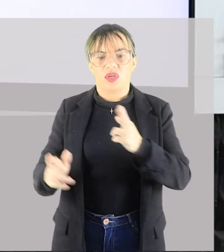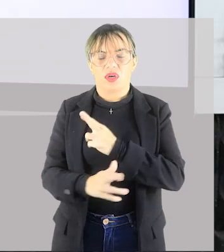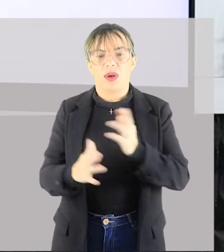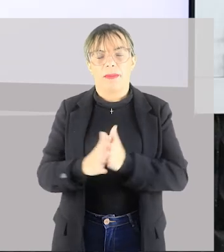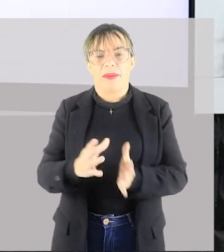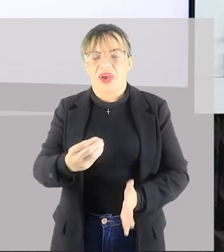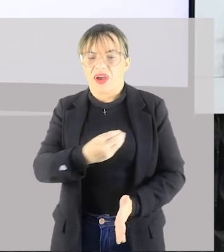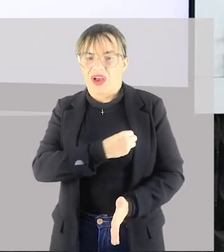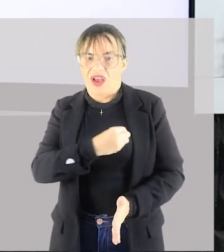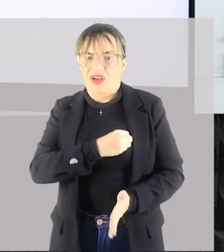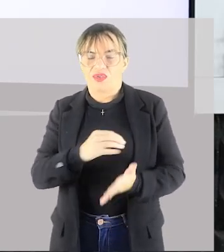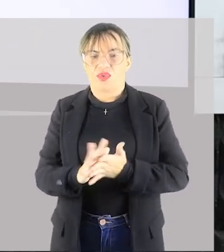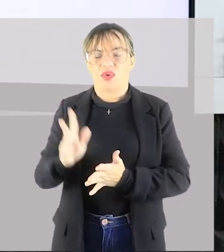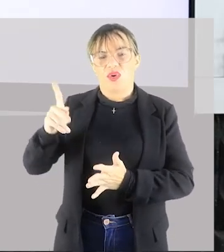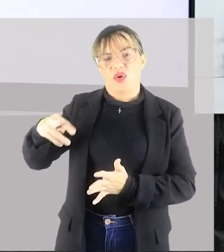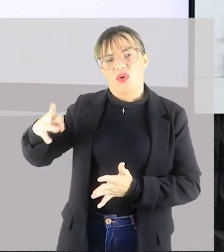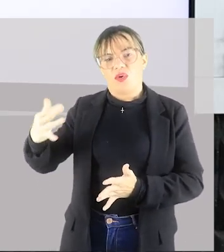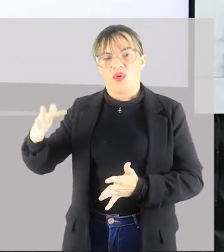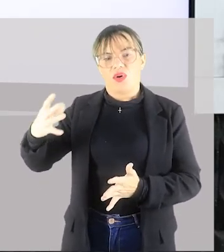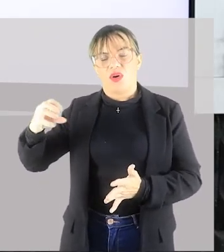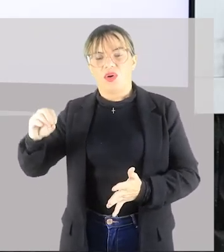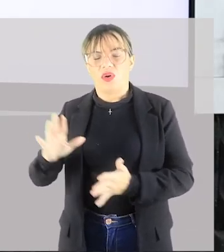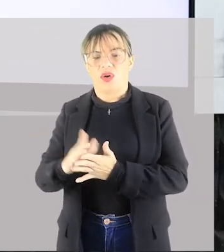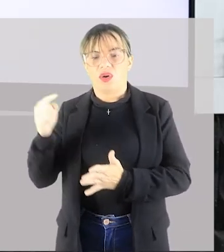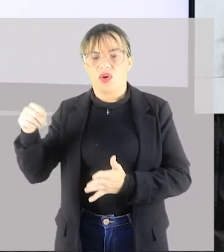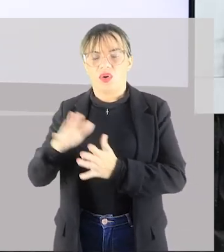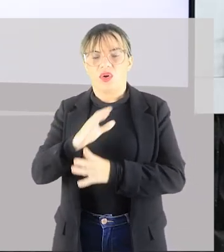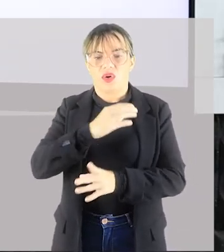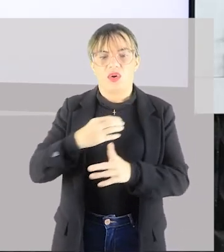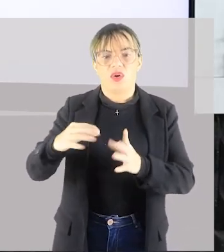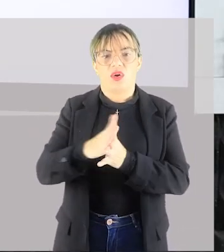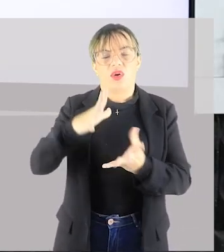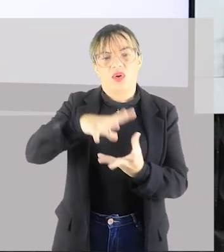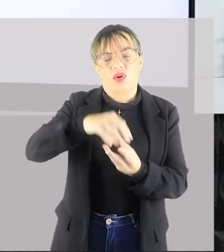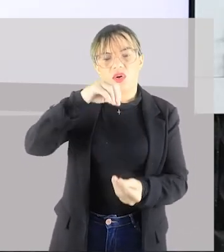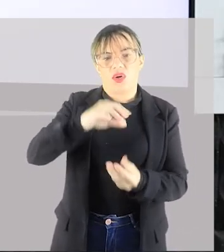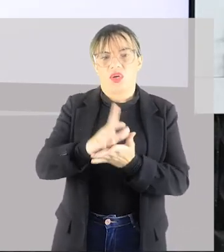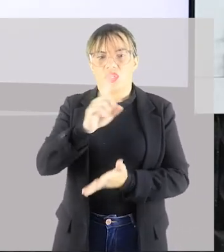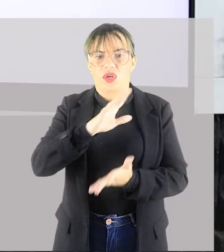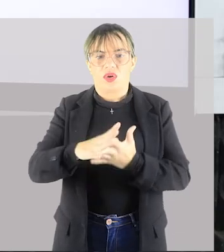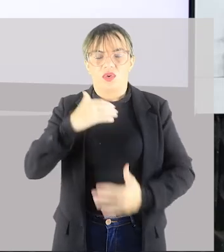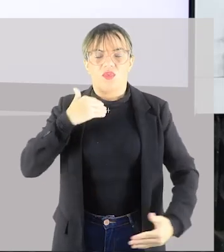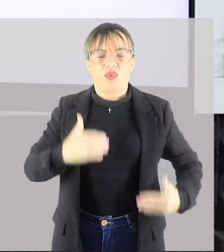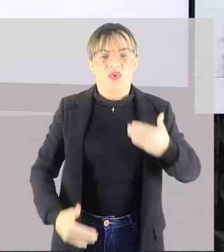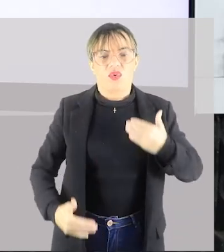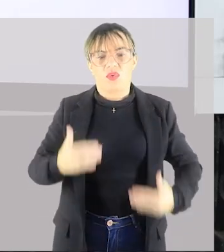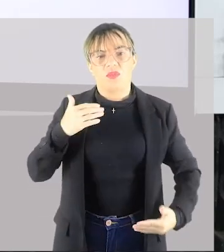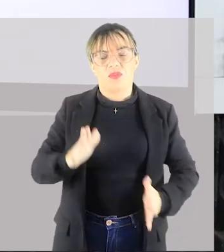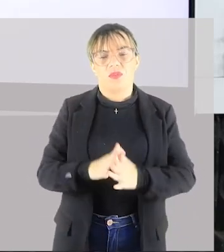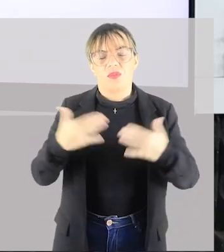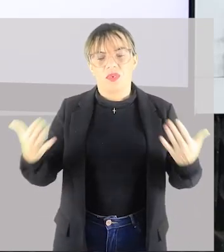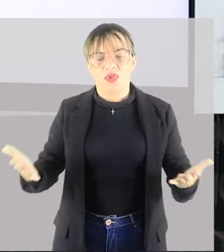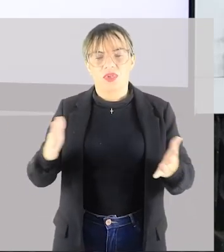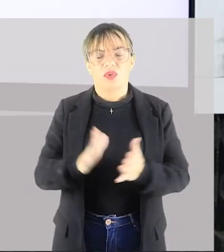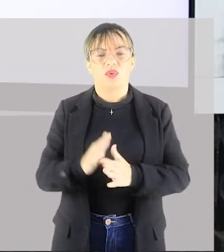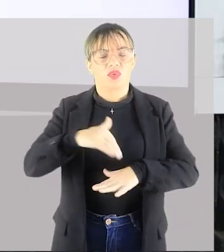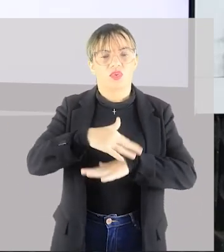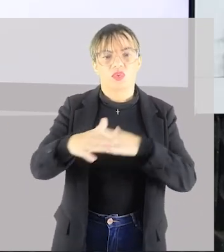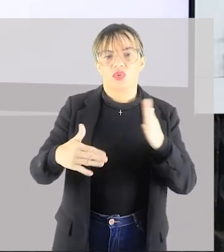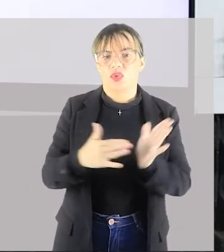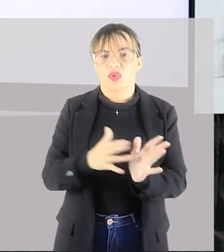Então eles pregavam o culto à alma e não ao corpo. Então tudo que estava relacionado ao corpo